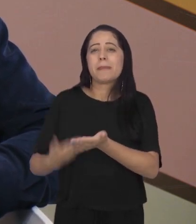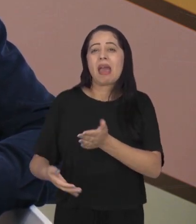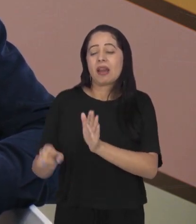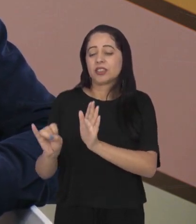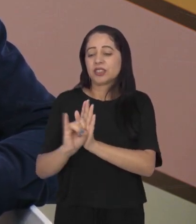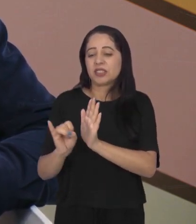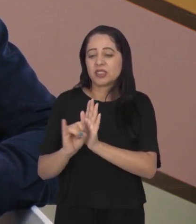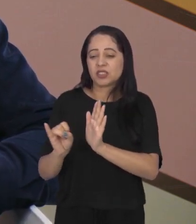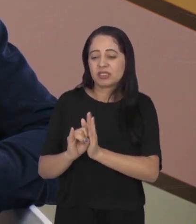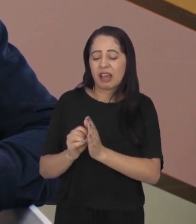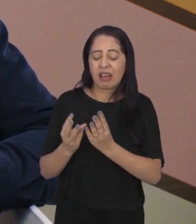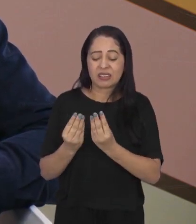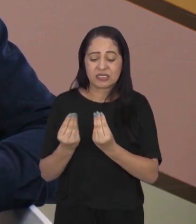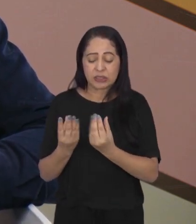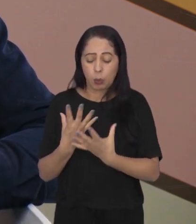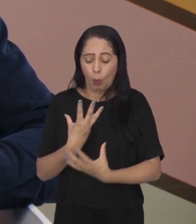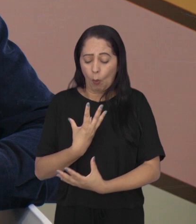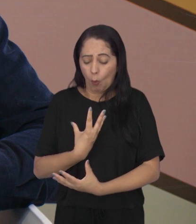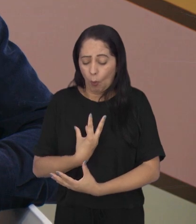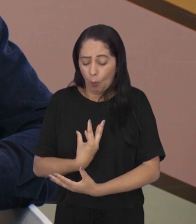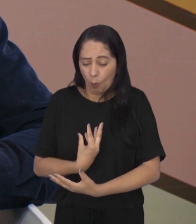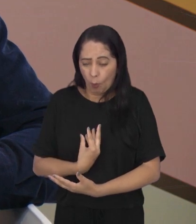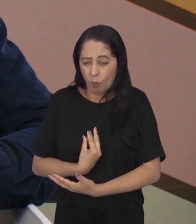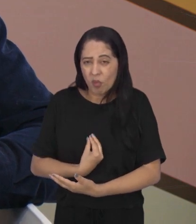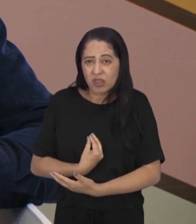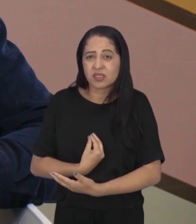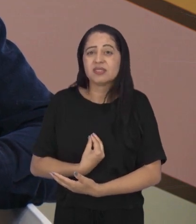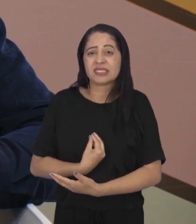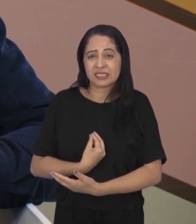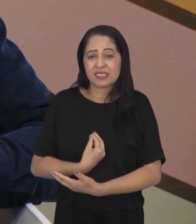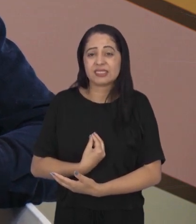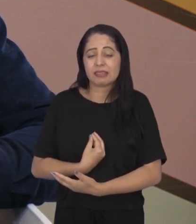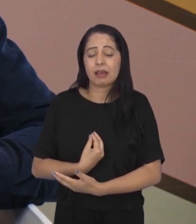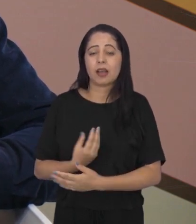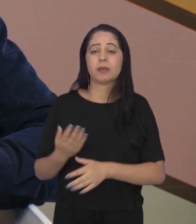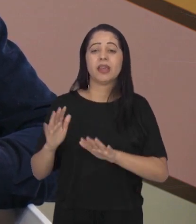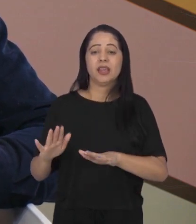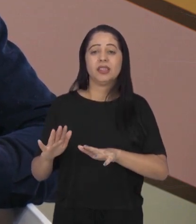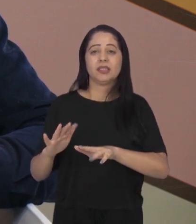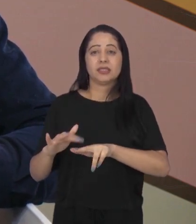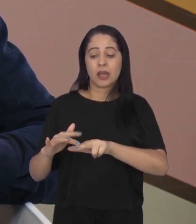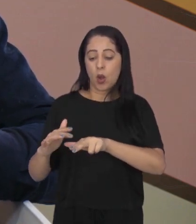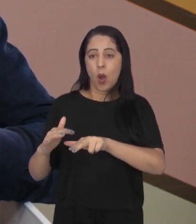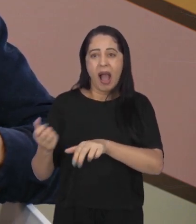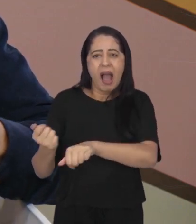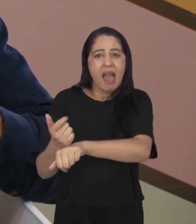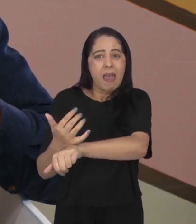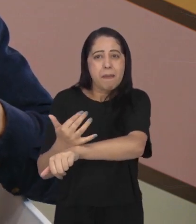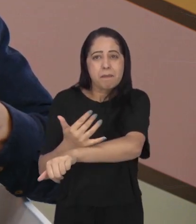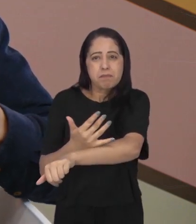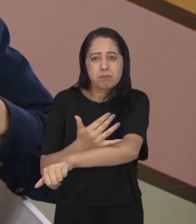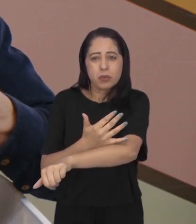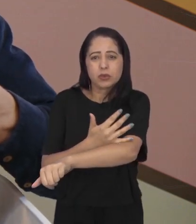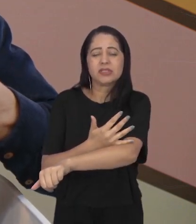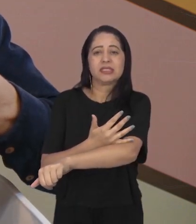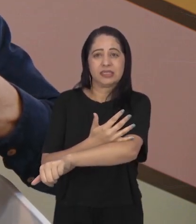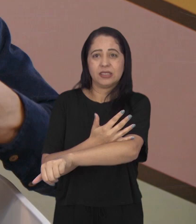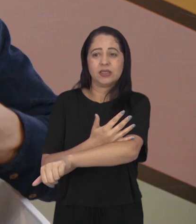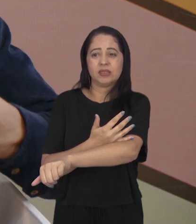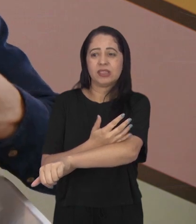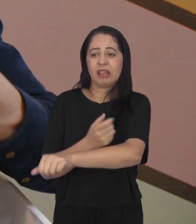anteriormente no primeiro bloco, né? Esse aspecto da despersonificação, ele vai mexendo com a estrutura que